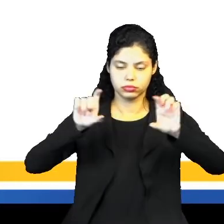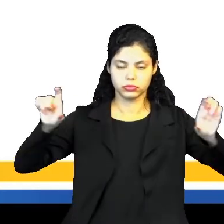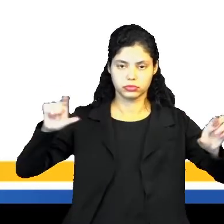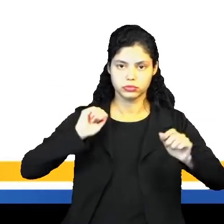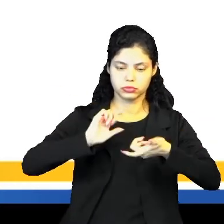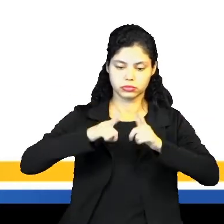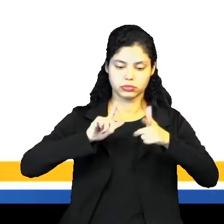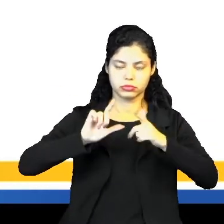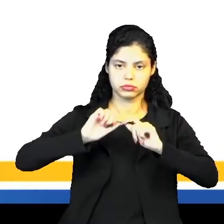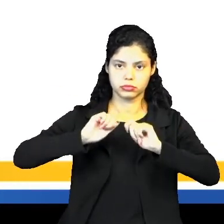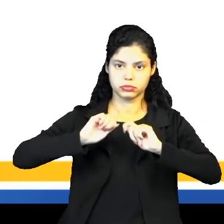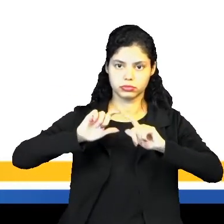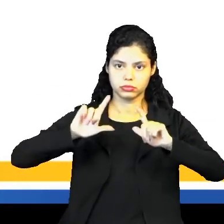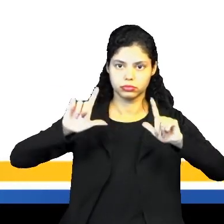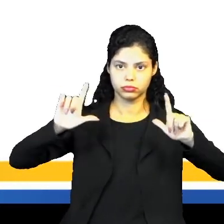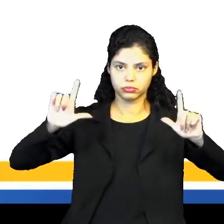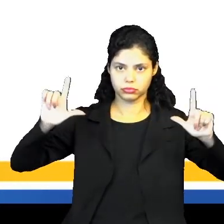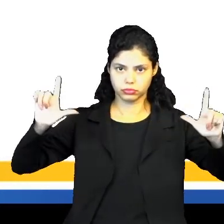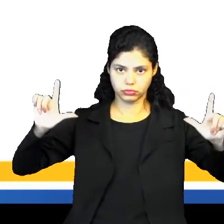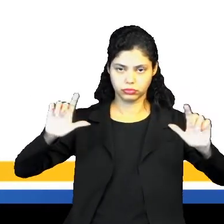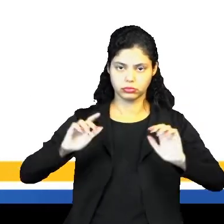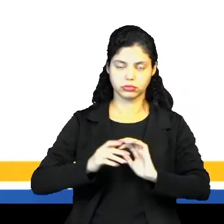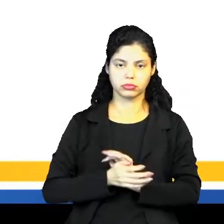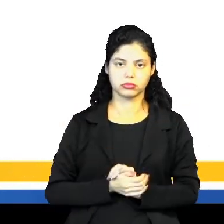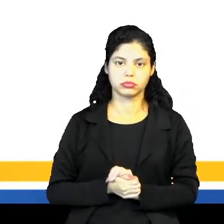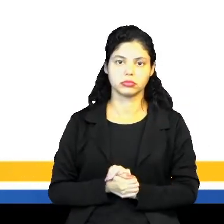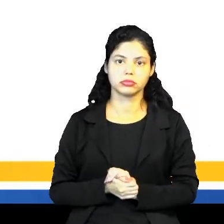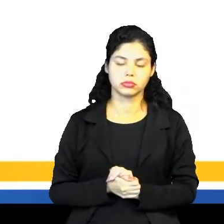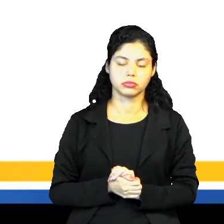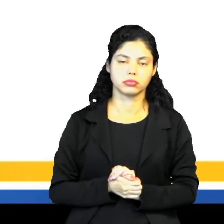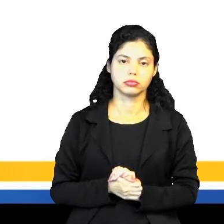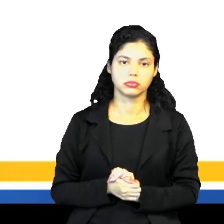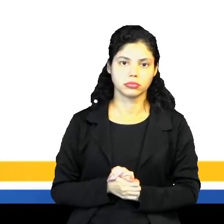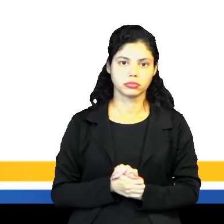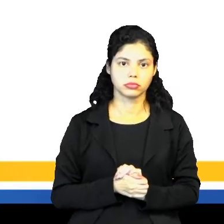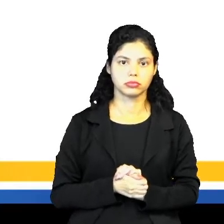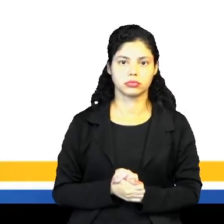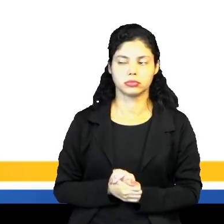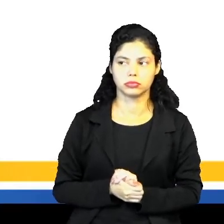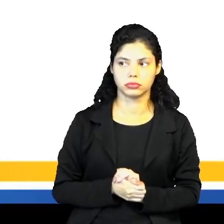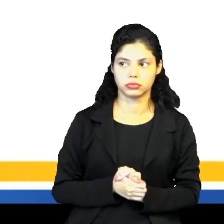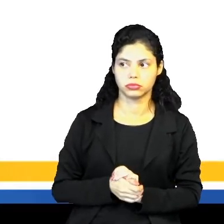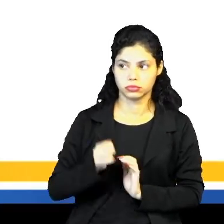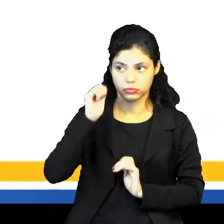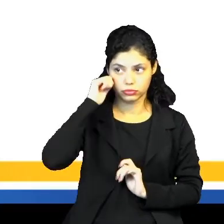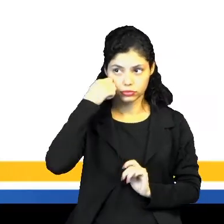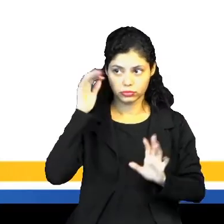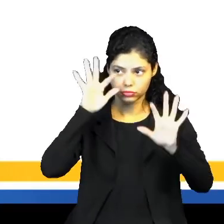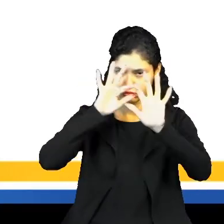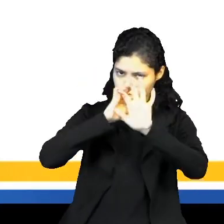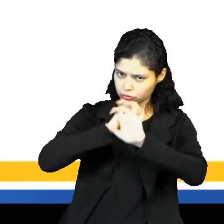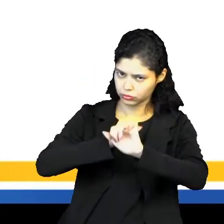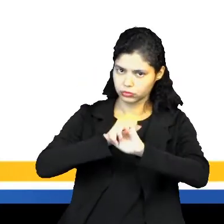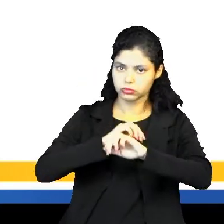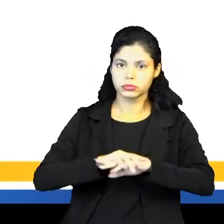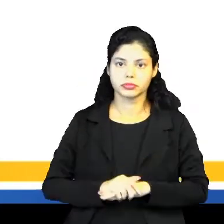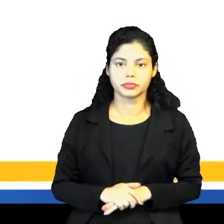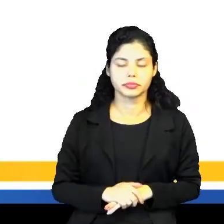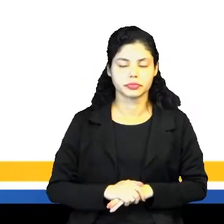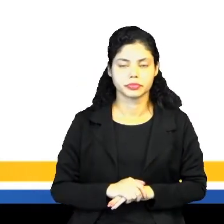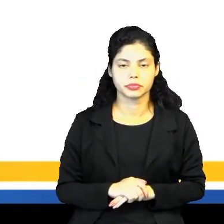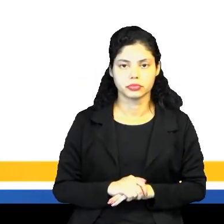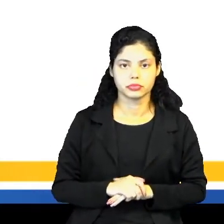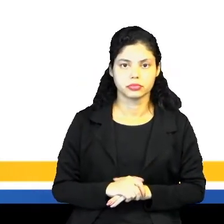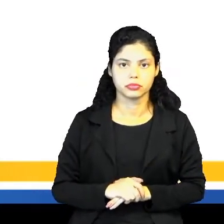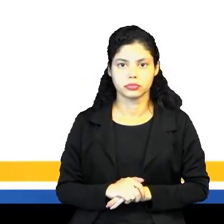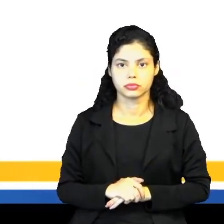maior. Então, a letra está em formato maior e muitas das vezes está destacada em uma cor, né? Mais escura, em negrito, né? Para